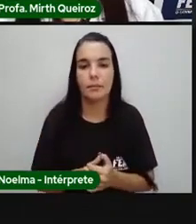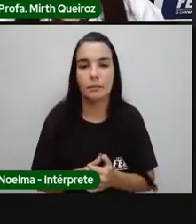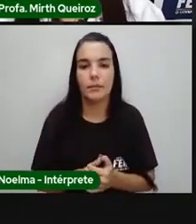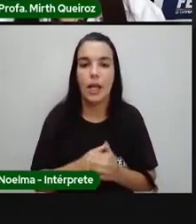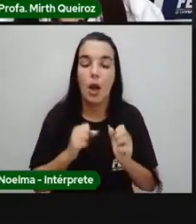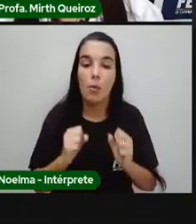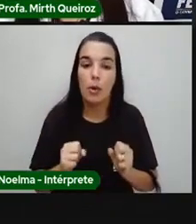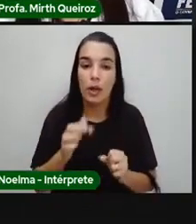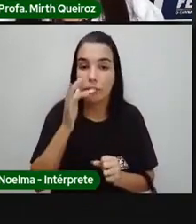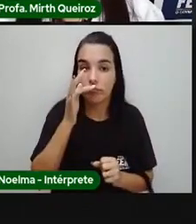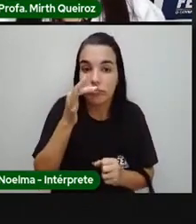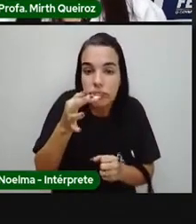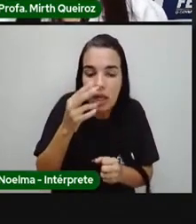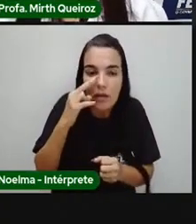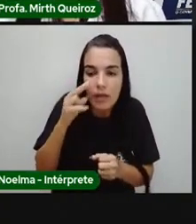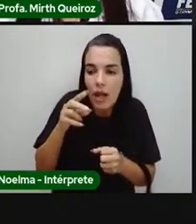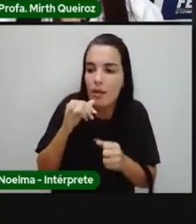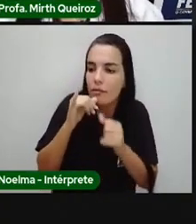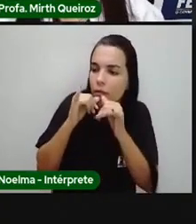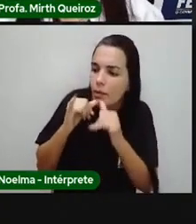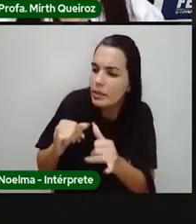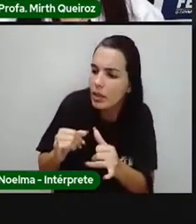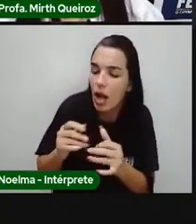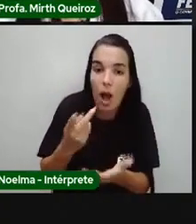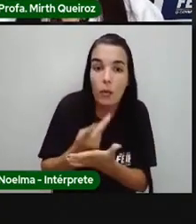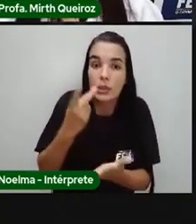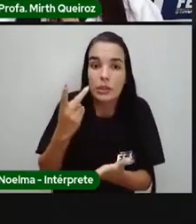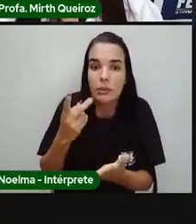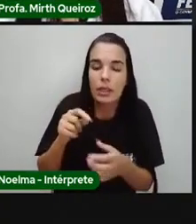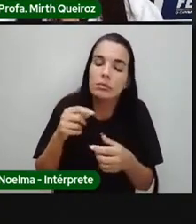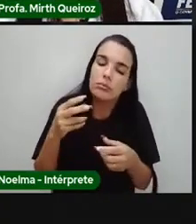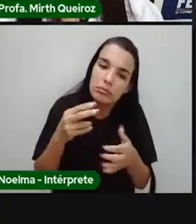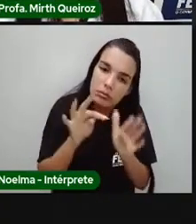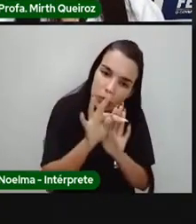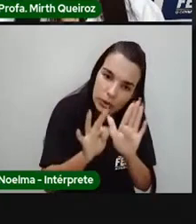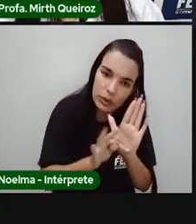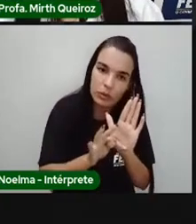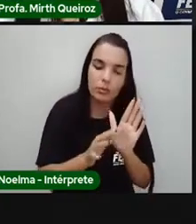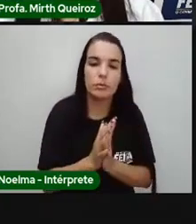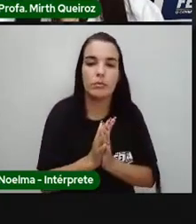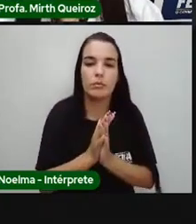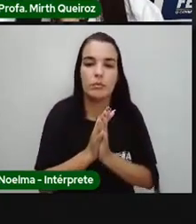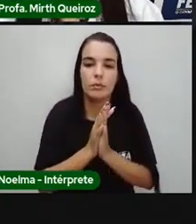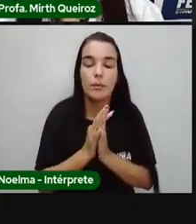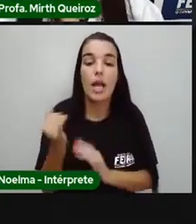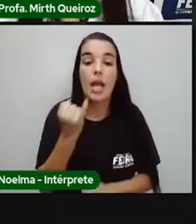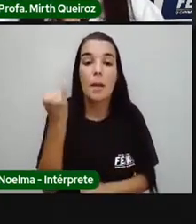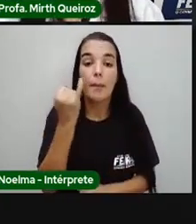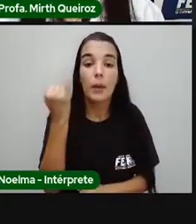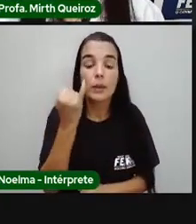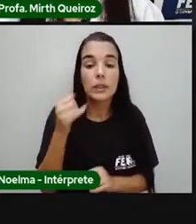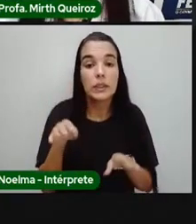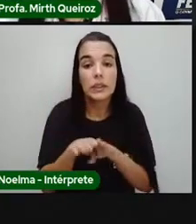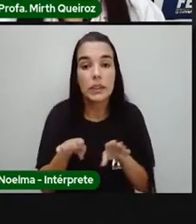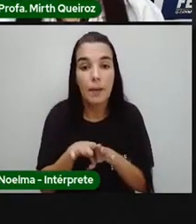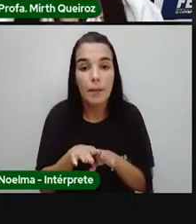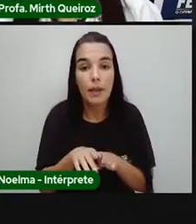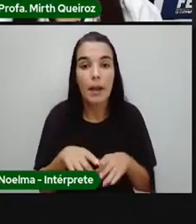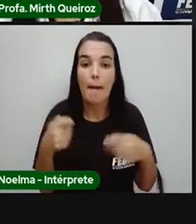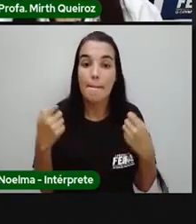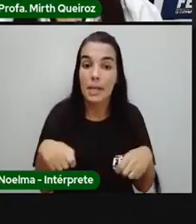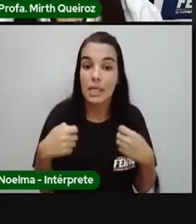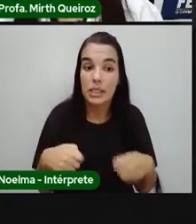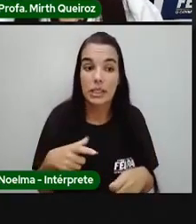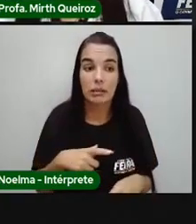próximas informações, os próximos acontecimentos do texto. É importante também que vocês tenham em mão, ao